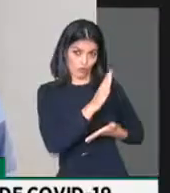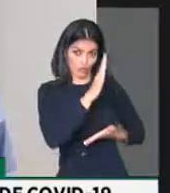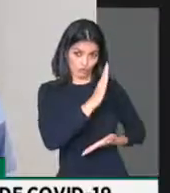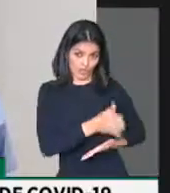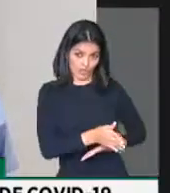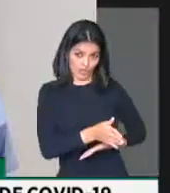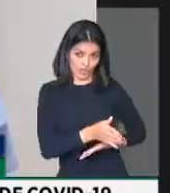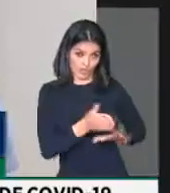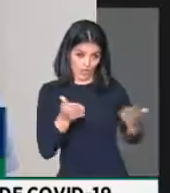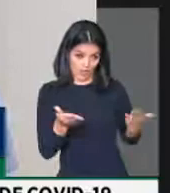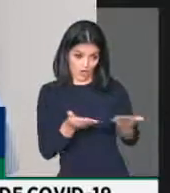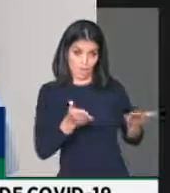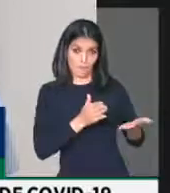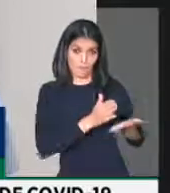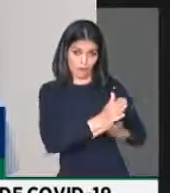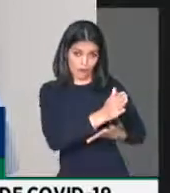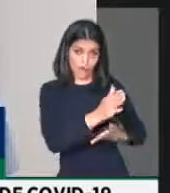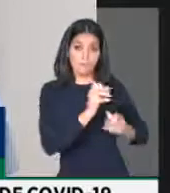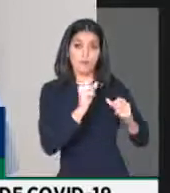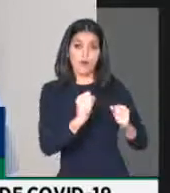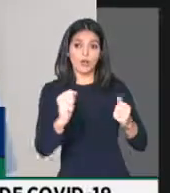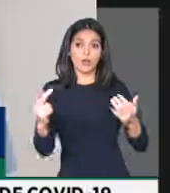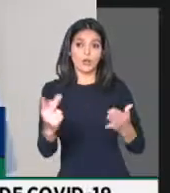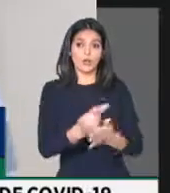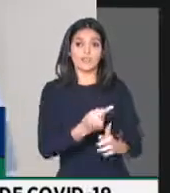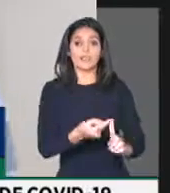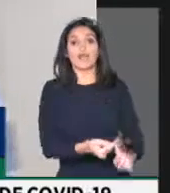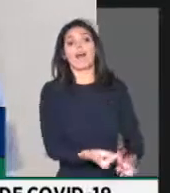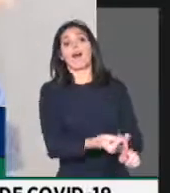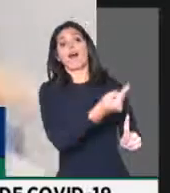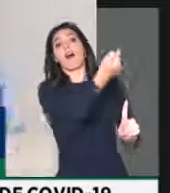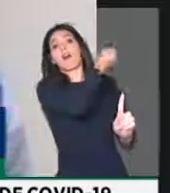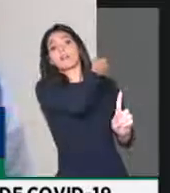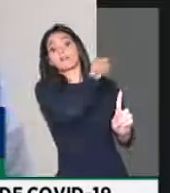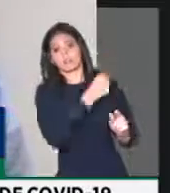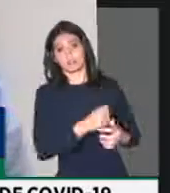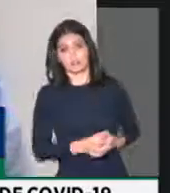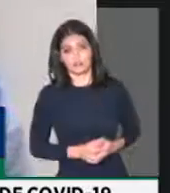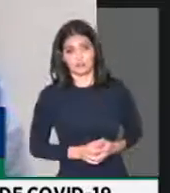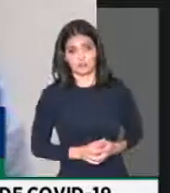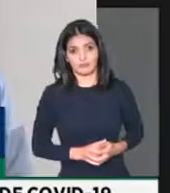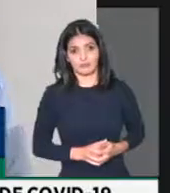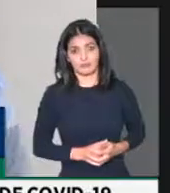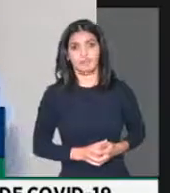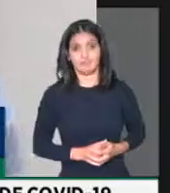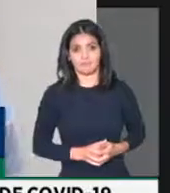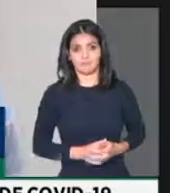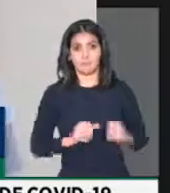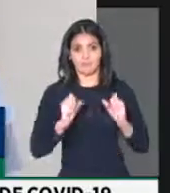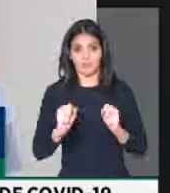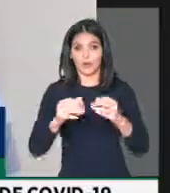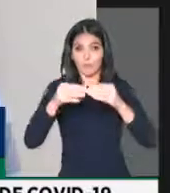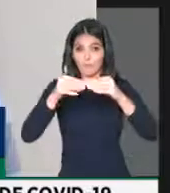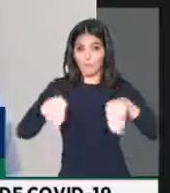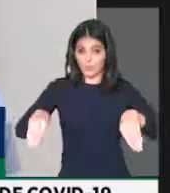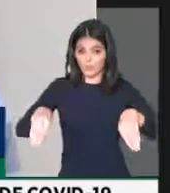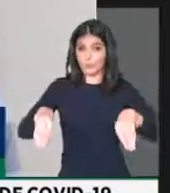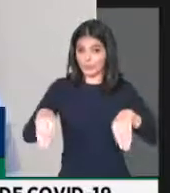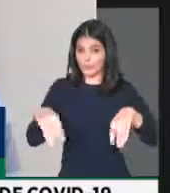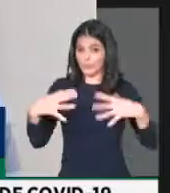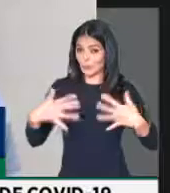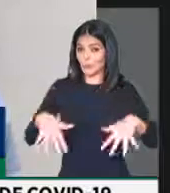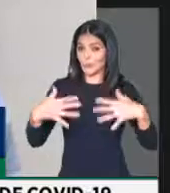provisória, segundo este texto, teria efeitos retroativos, podendo causar prejuízos